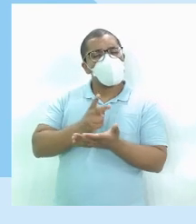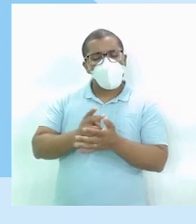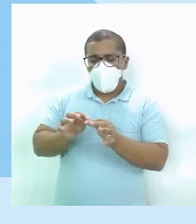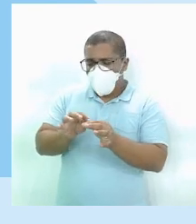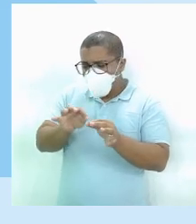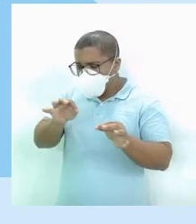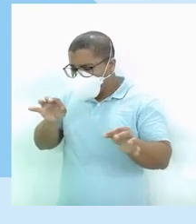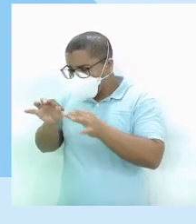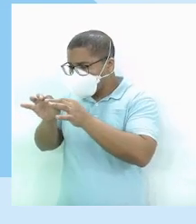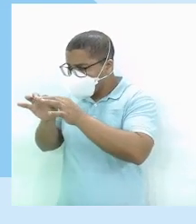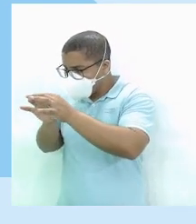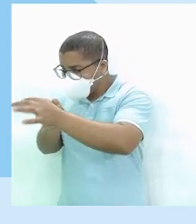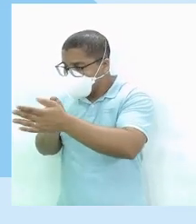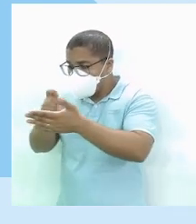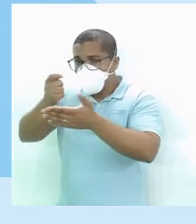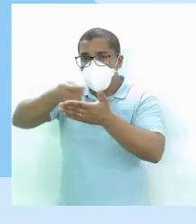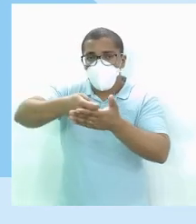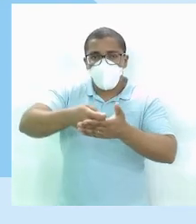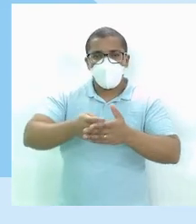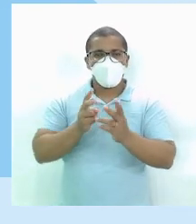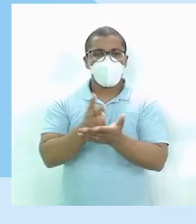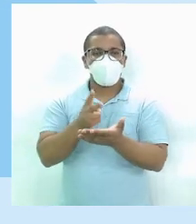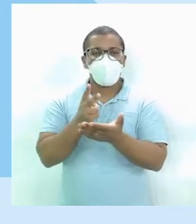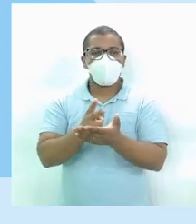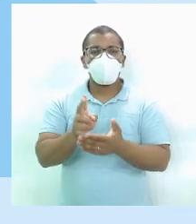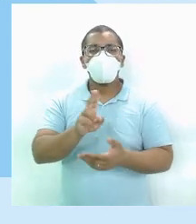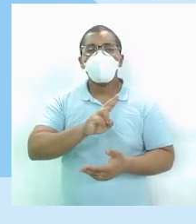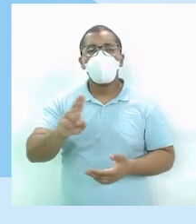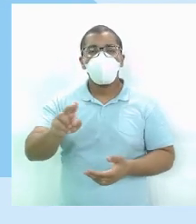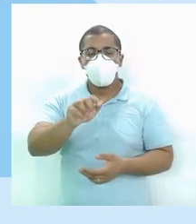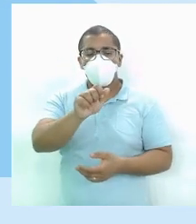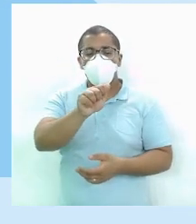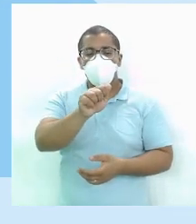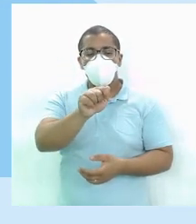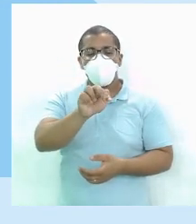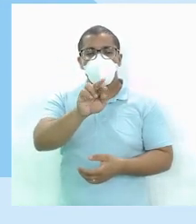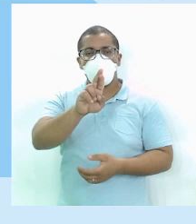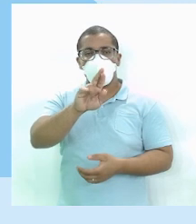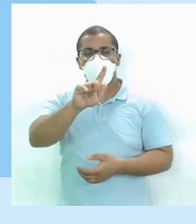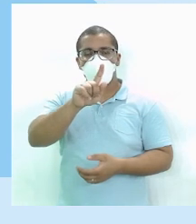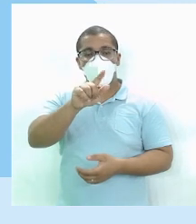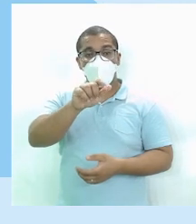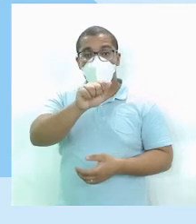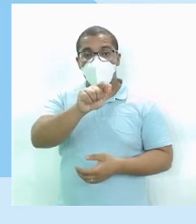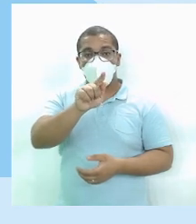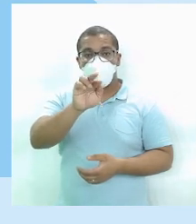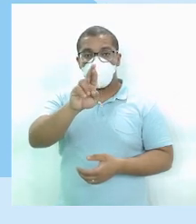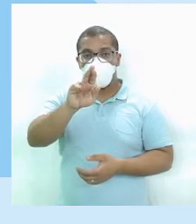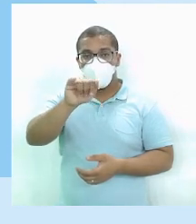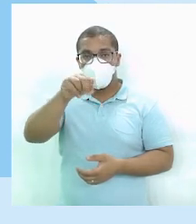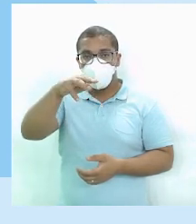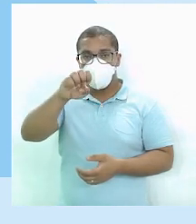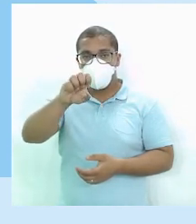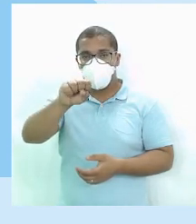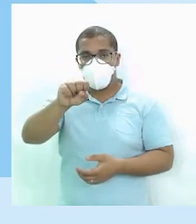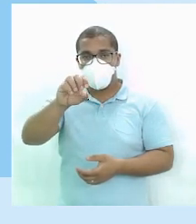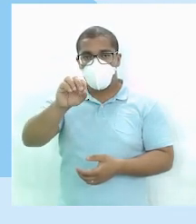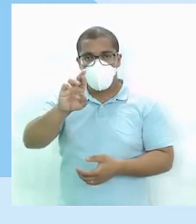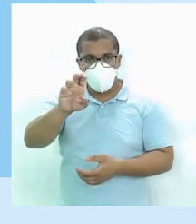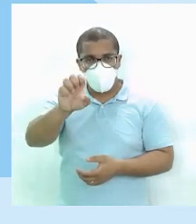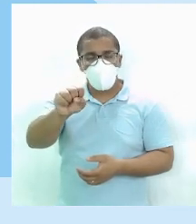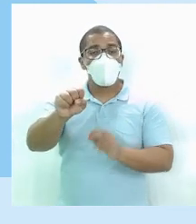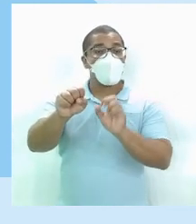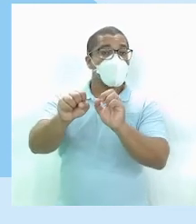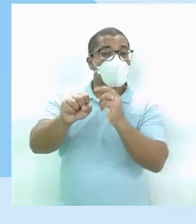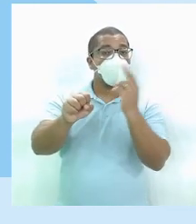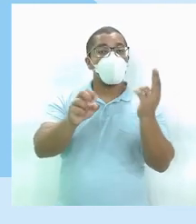do que você iria pagar de taxa Tá bom? Chamados de agrimessores Eram os funcionários do faraó Ou também